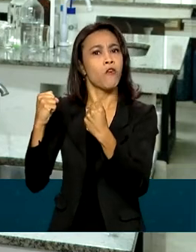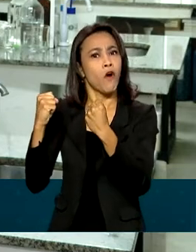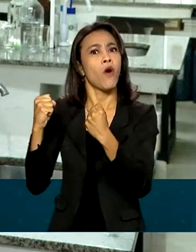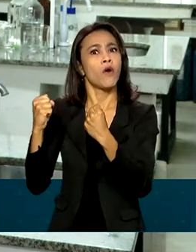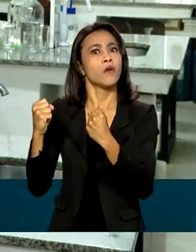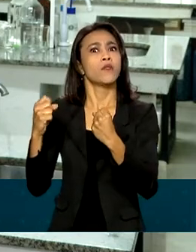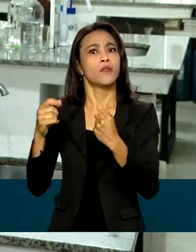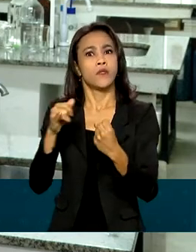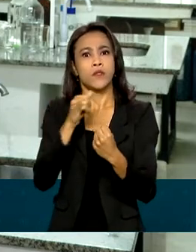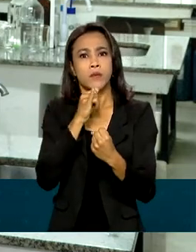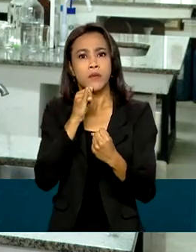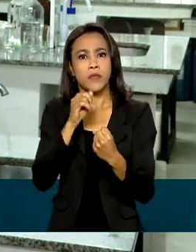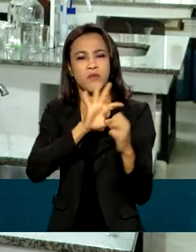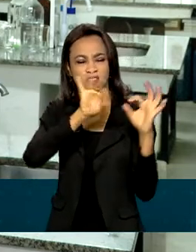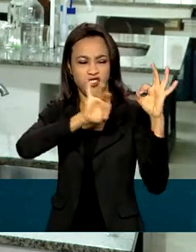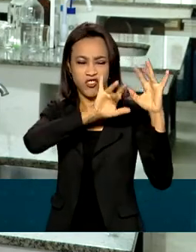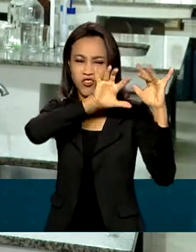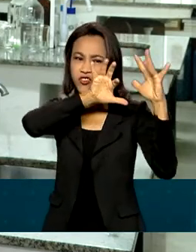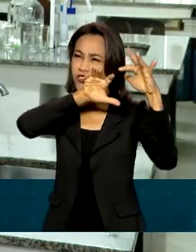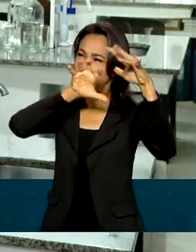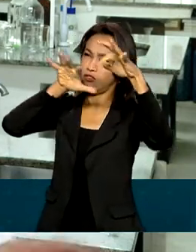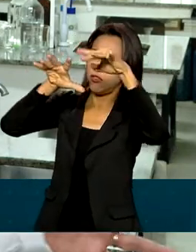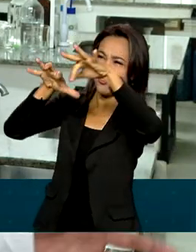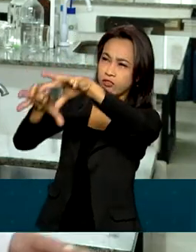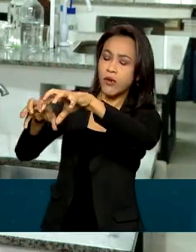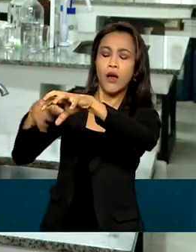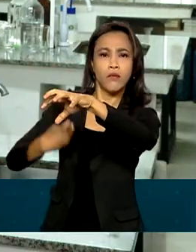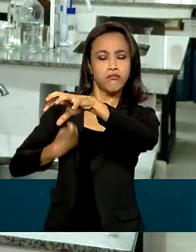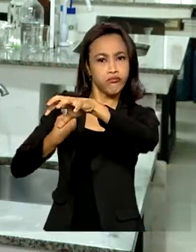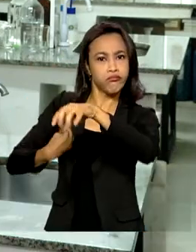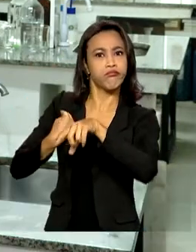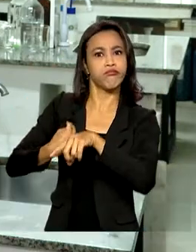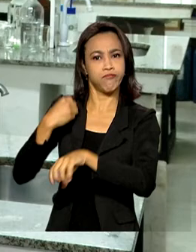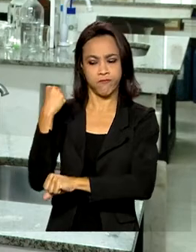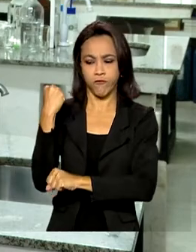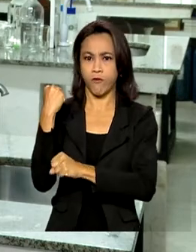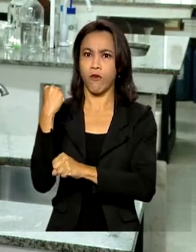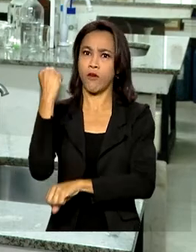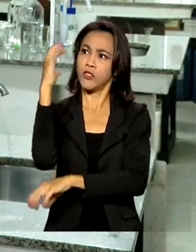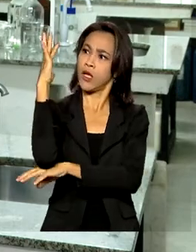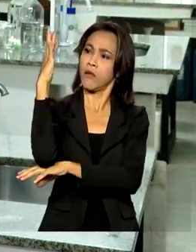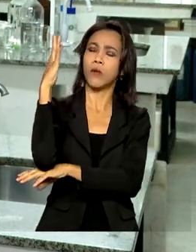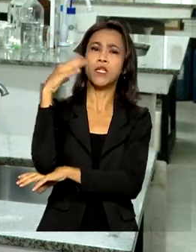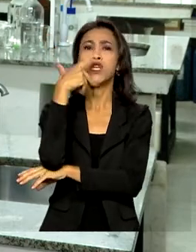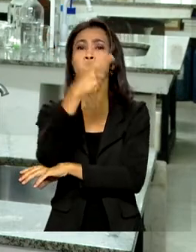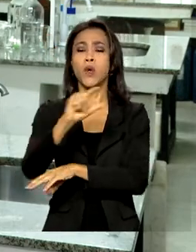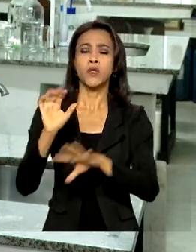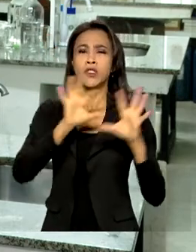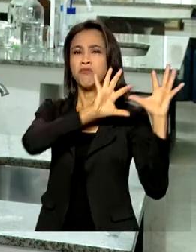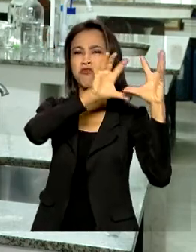por exemplo, ao ataque dos insetos, enquanto outras plantas simplesmente foram totalmente destruídas e não existem mais. procurar substâncias são uma planta substâncias Obrigado.